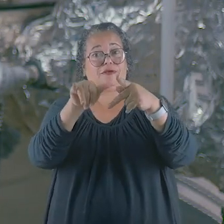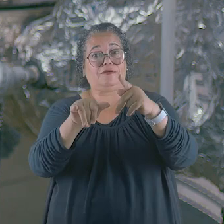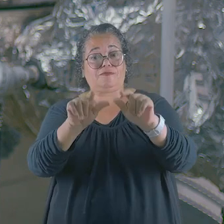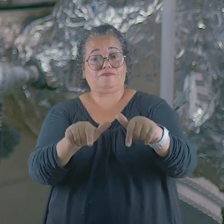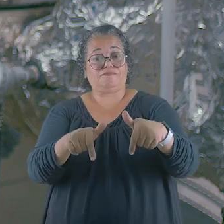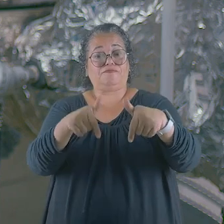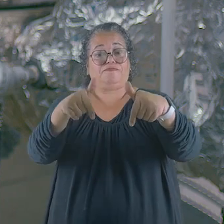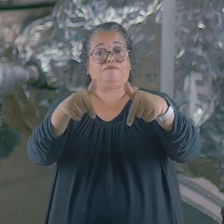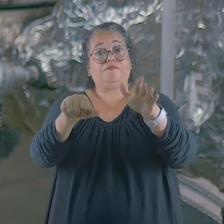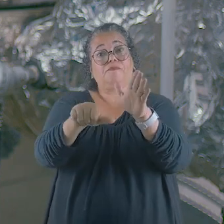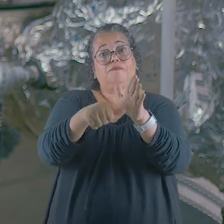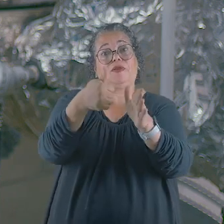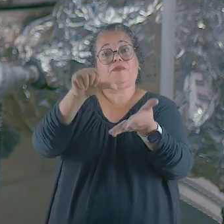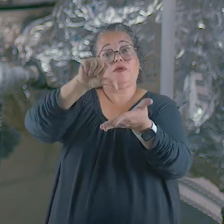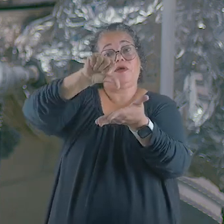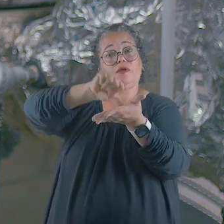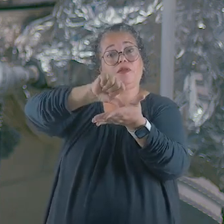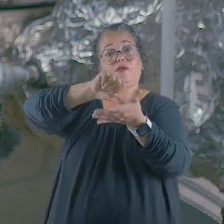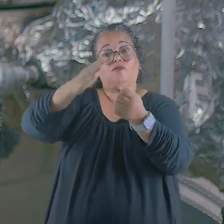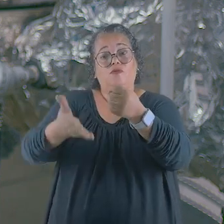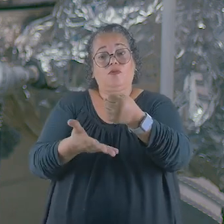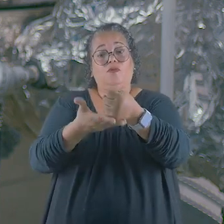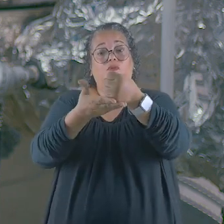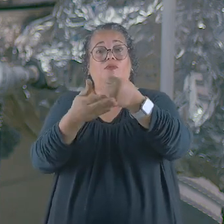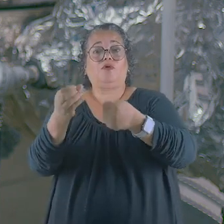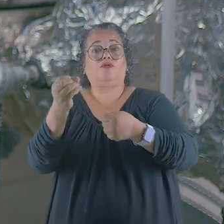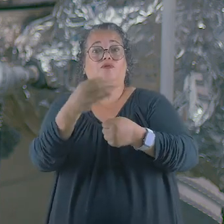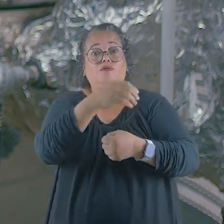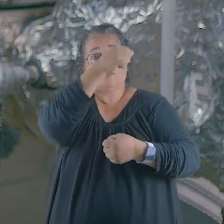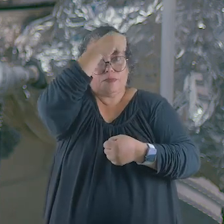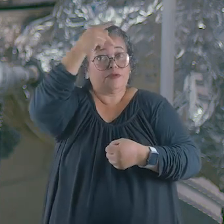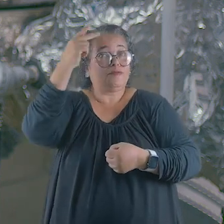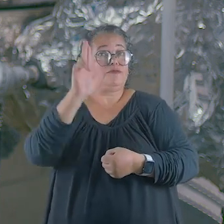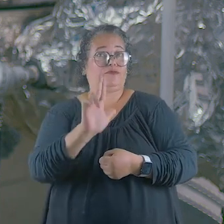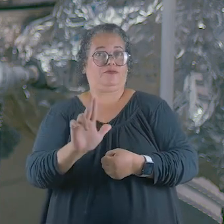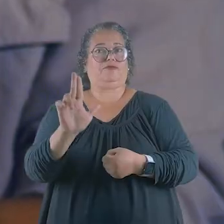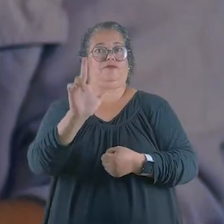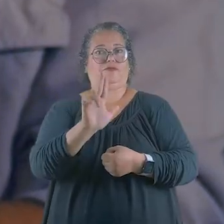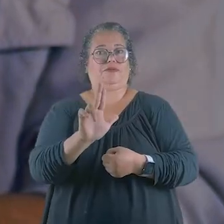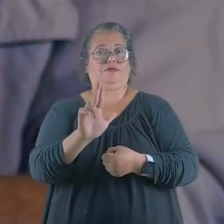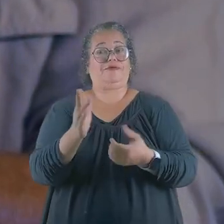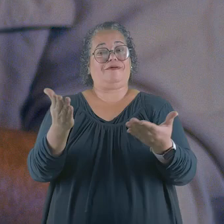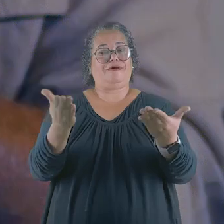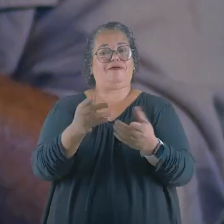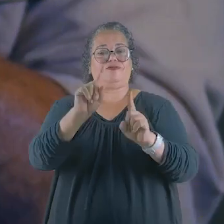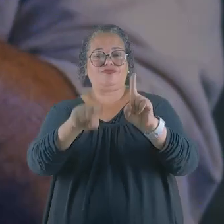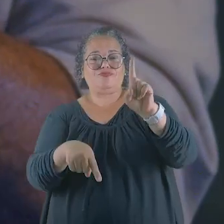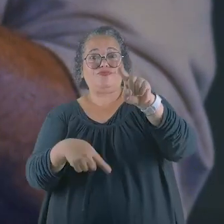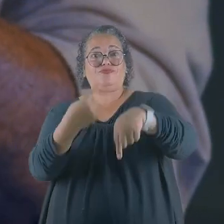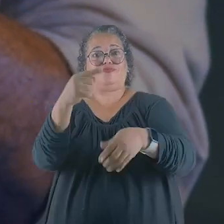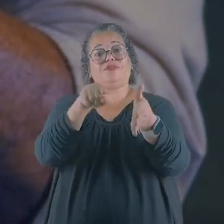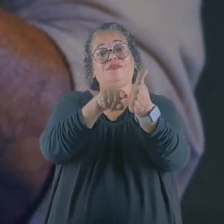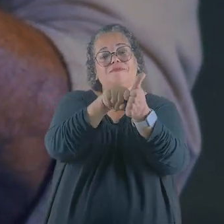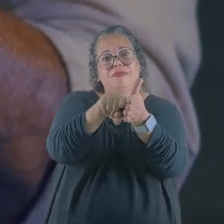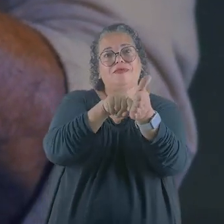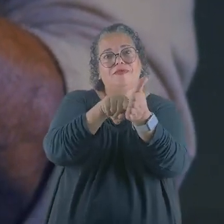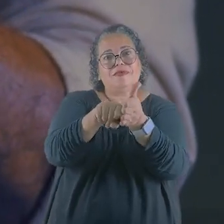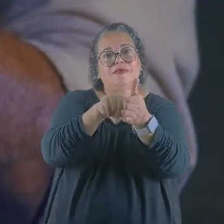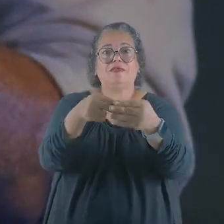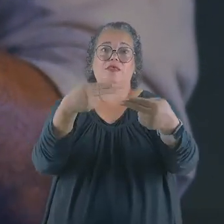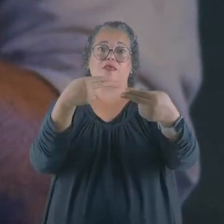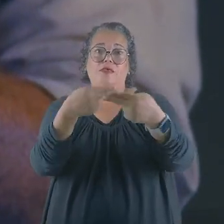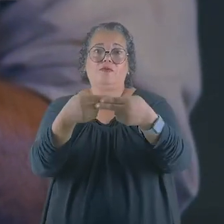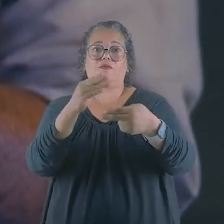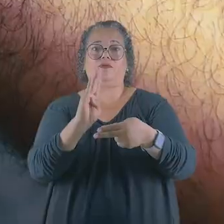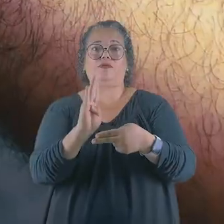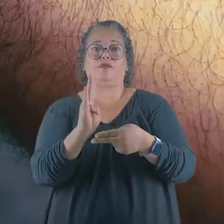ações do Centro de Inovação em Sustentabilidade da Prefeitura de Uberlândia, que agora avança no estudo e aplicação